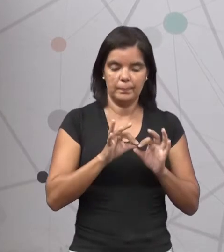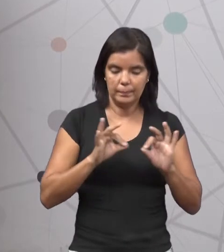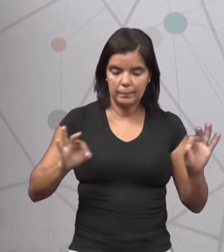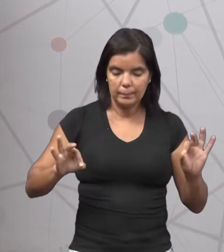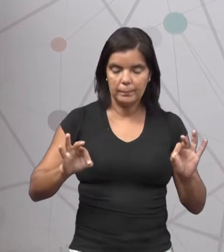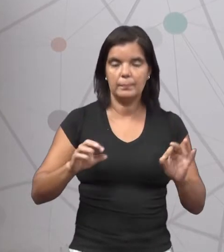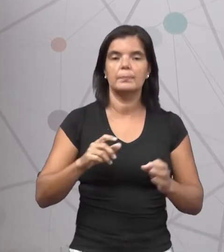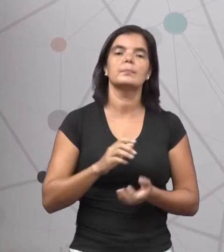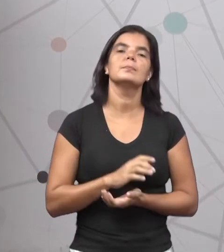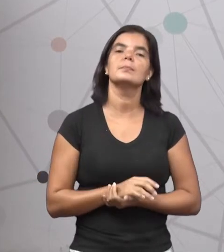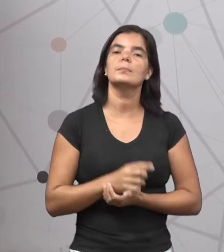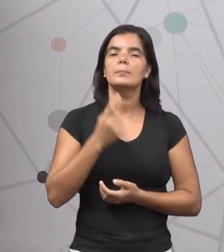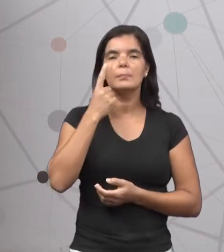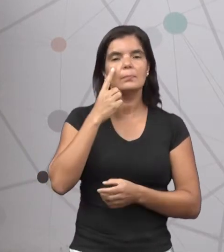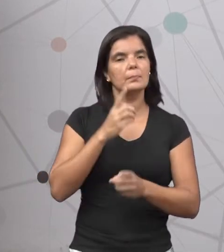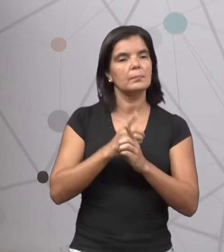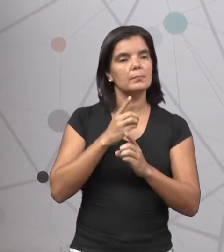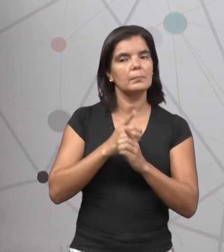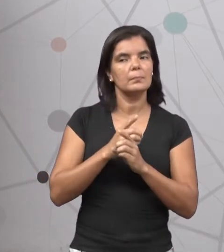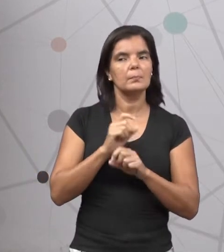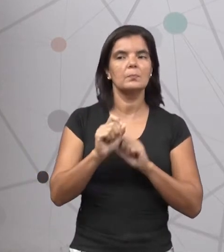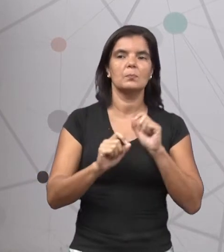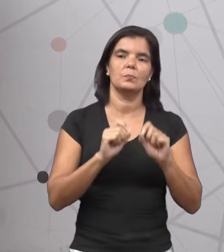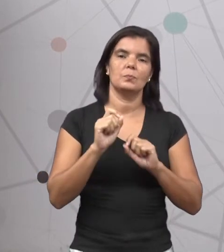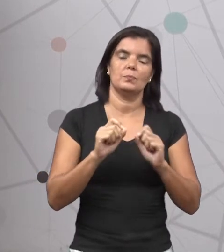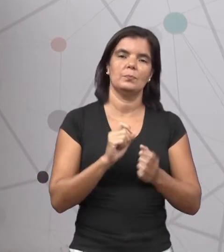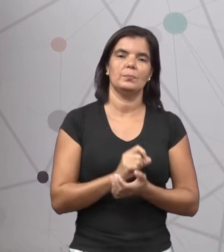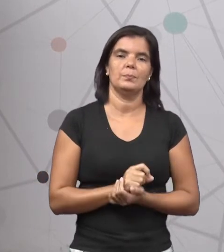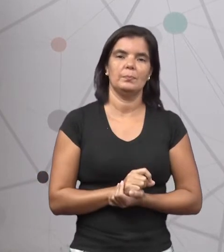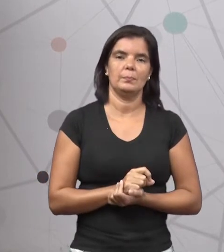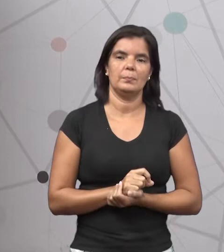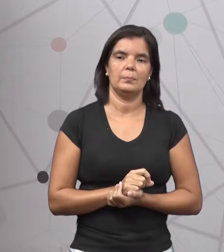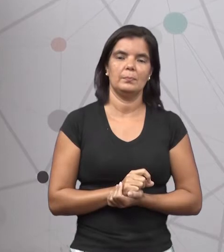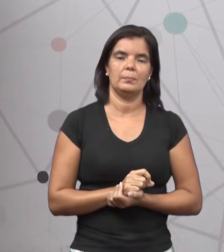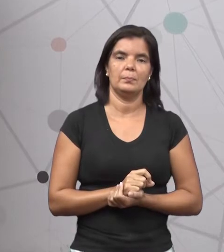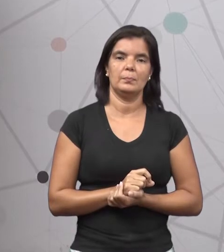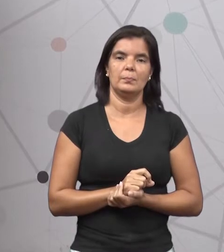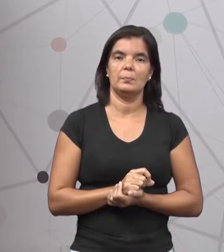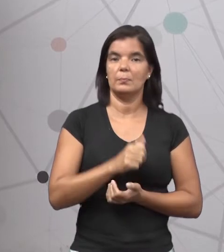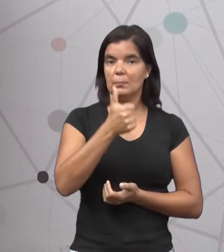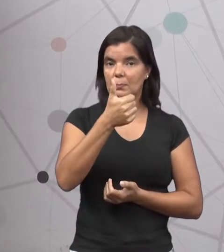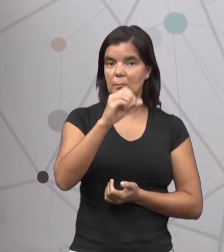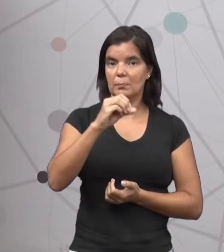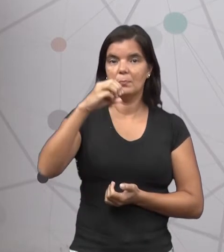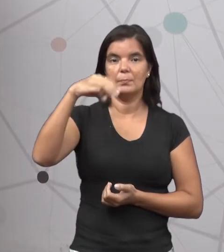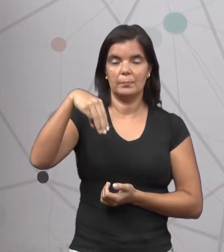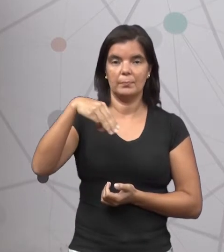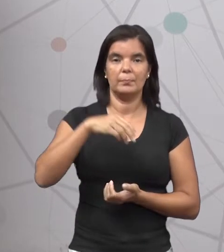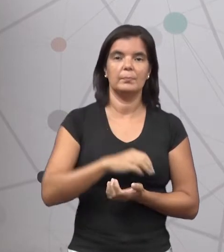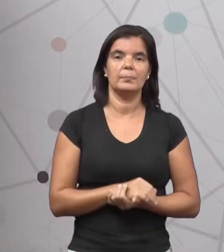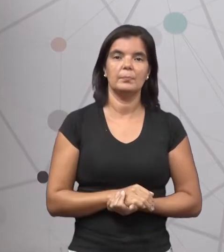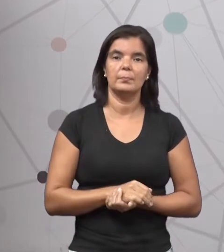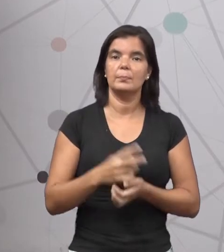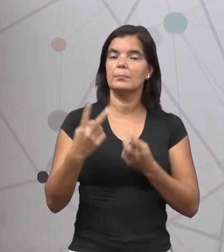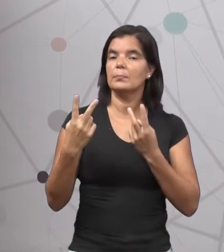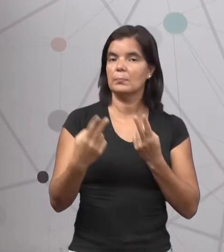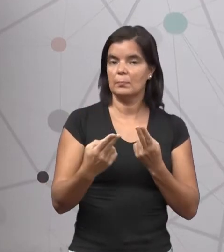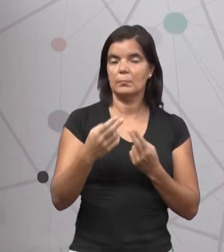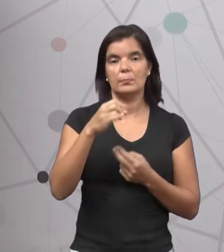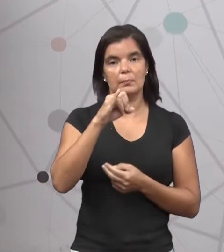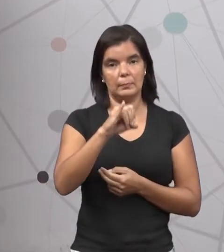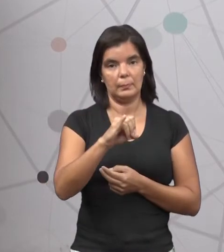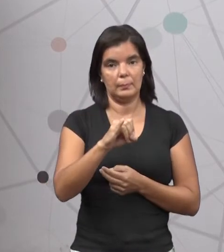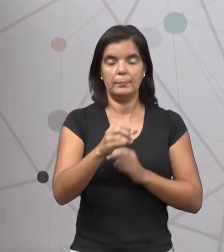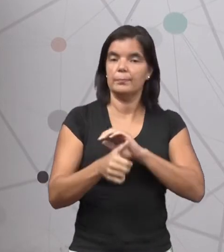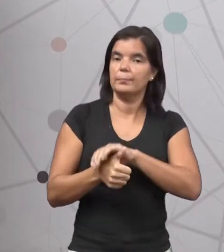Ele vai encontrar O tamanho de dez metros Da mesma forma Se a